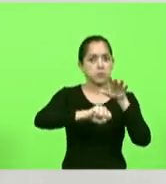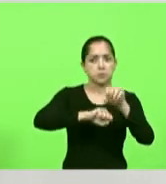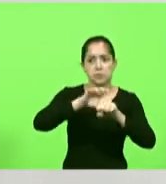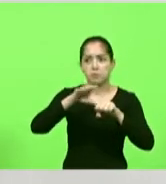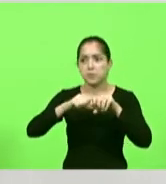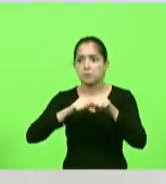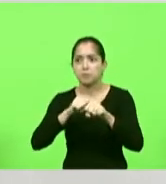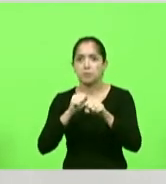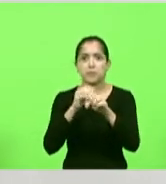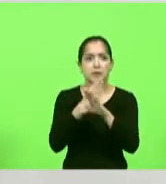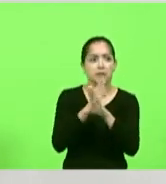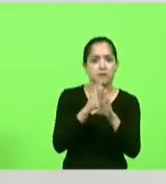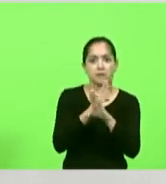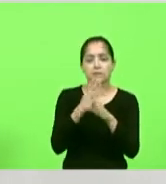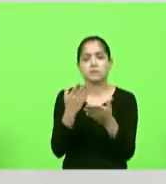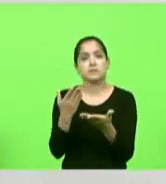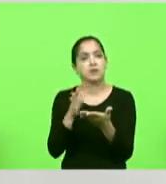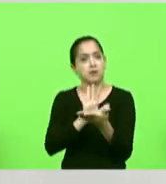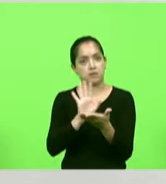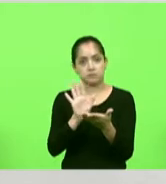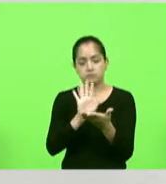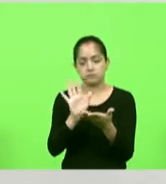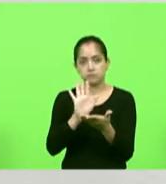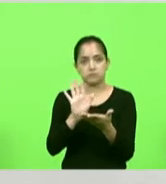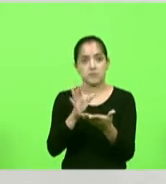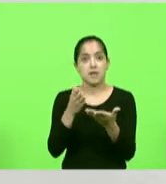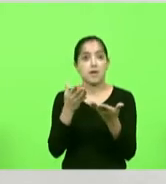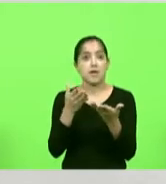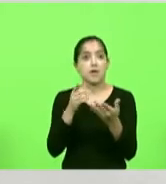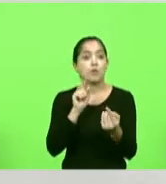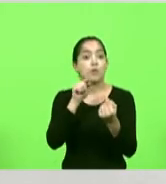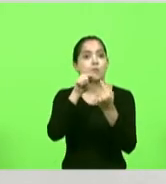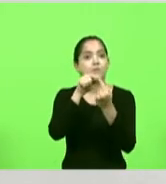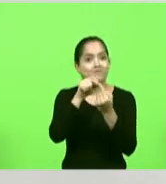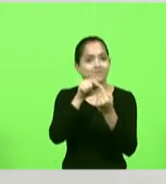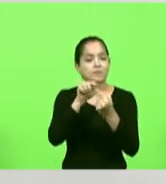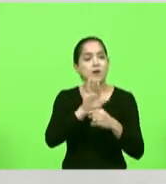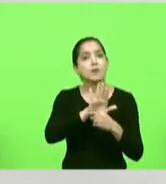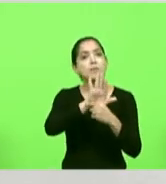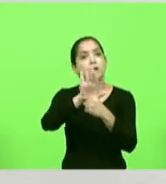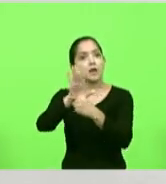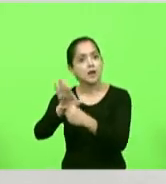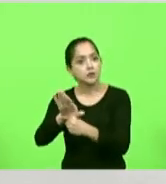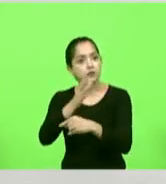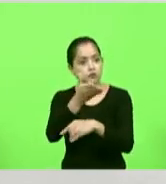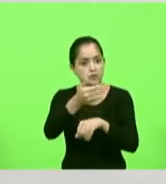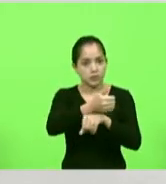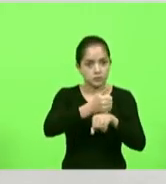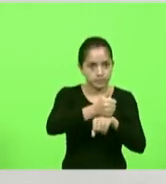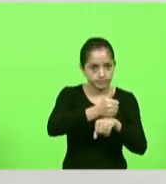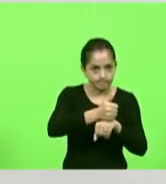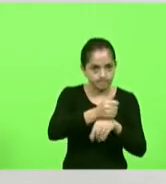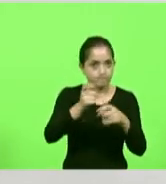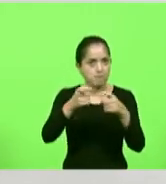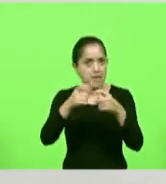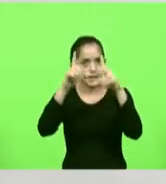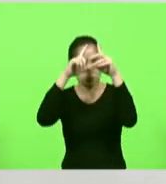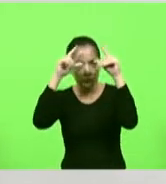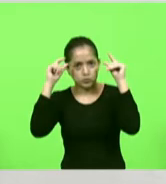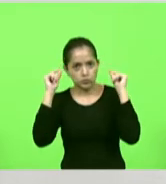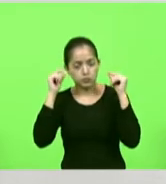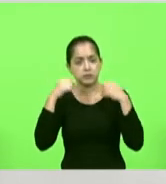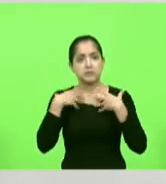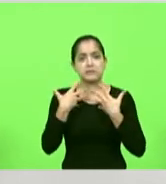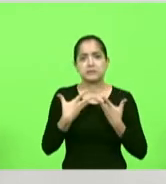aos profissionais não esta frente parlamentar é para ajudar os profissionais que estão extremamente exauridos